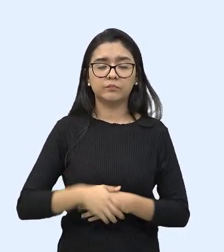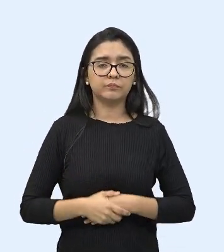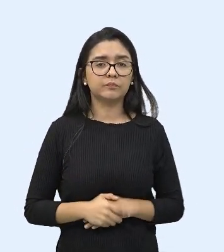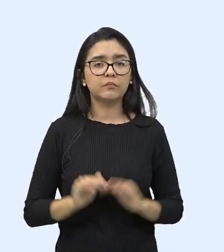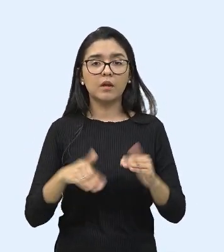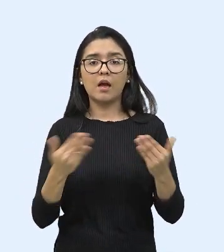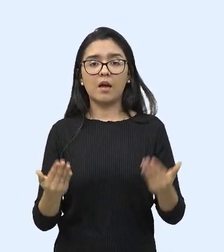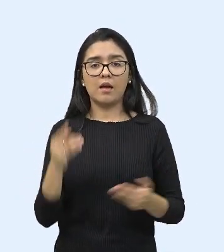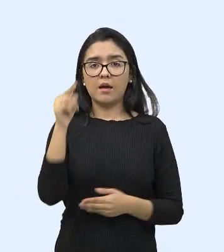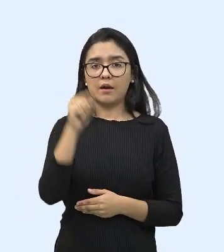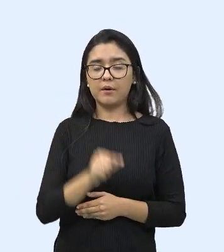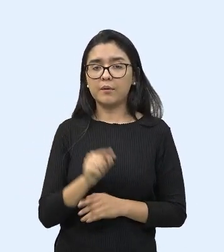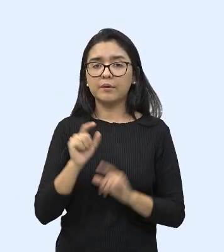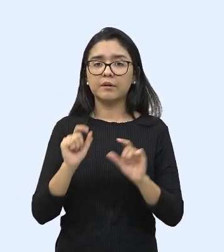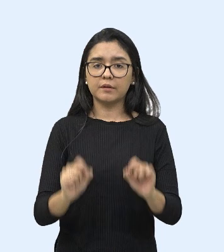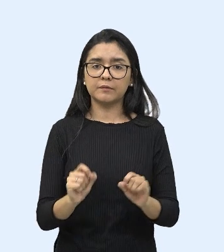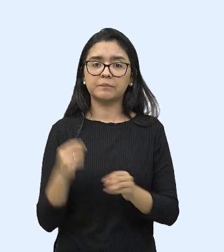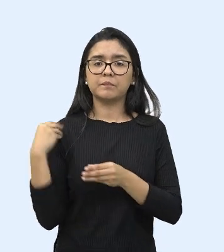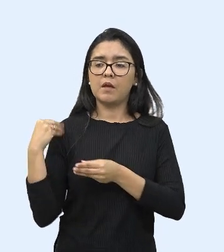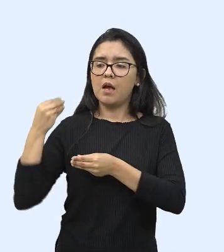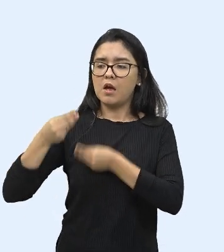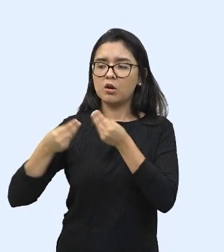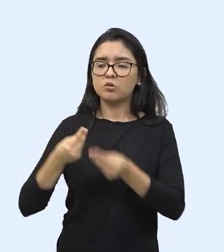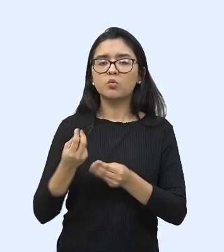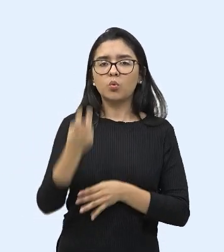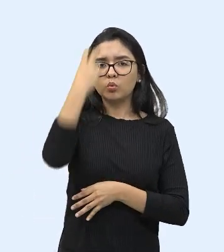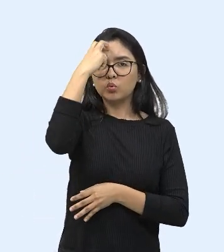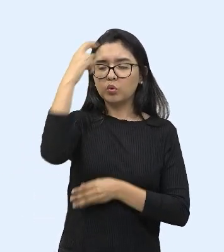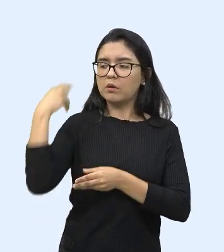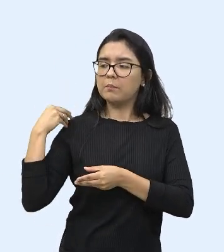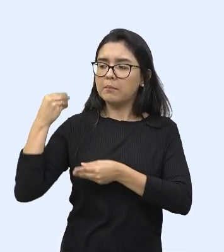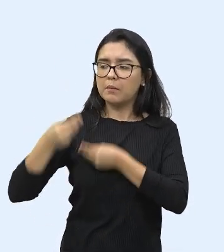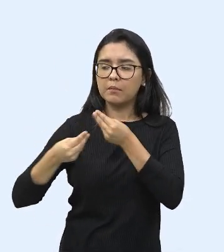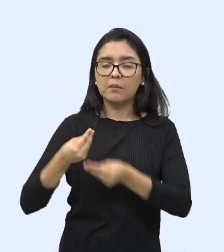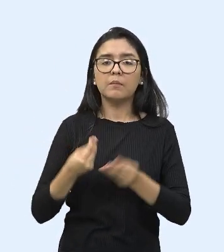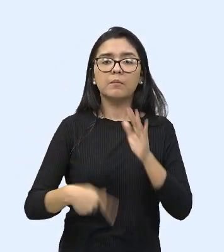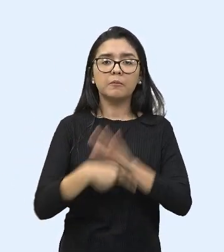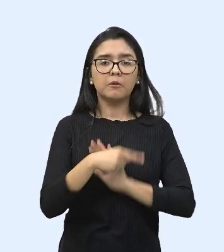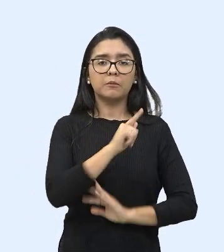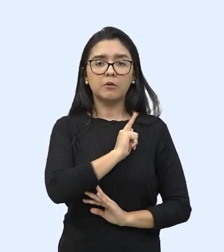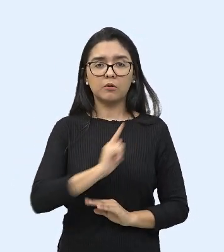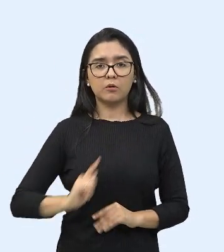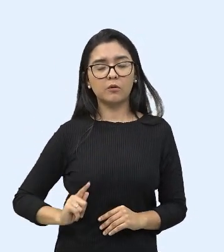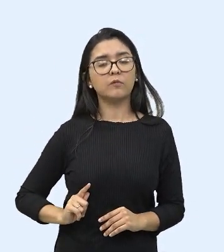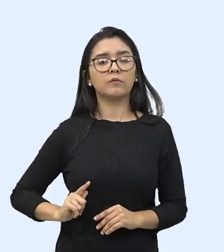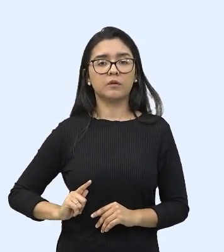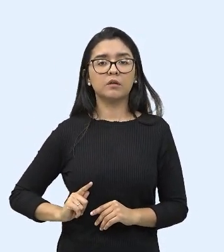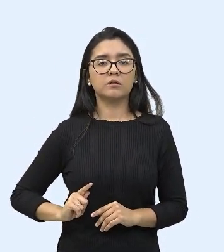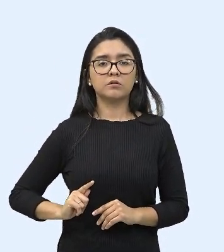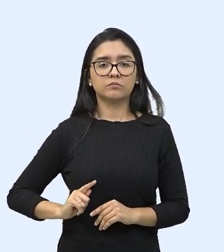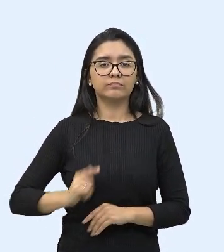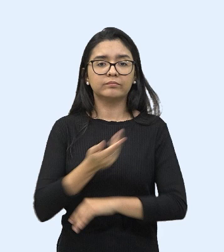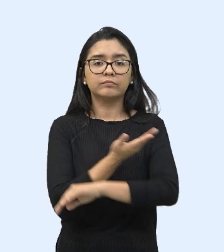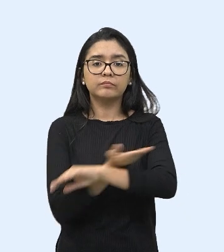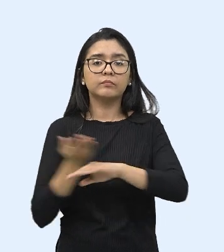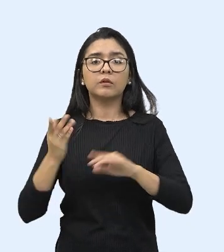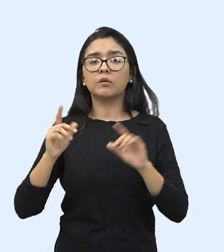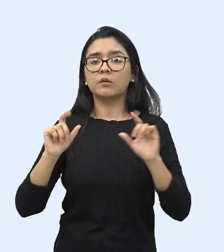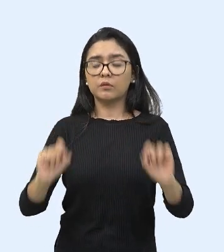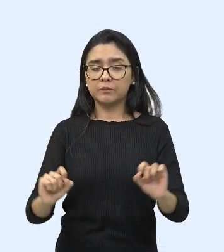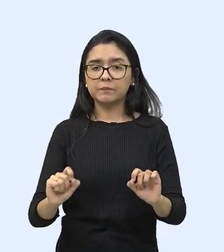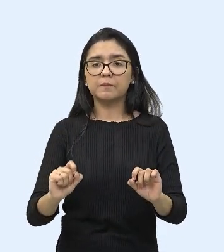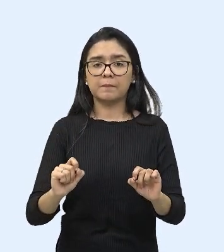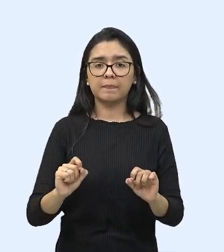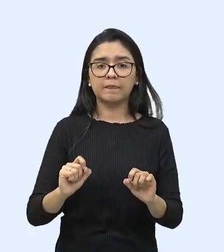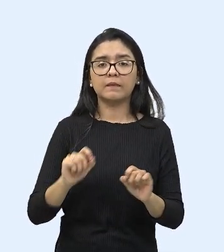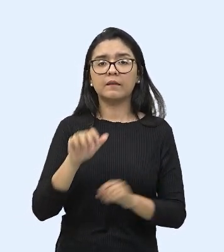vai ser a herança cultural deixada pelo governo ali, pelo governo de brancos, que vai ser o chamado